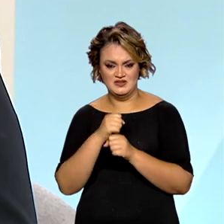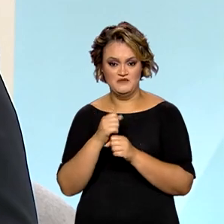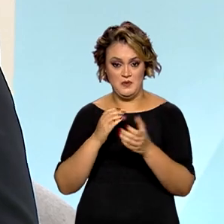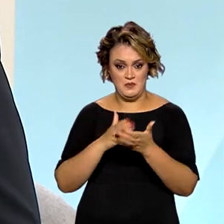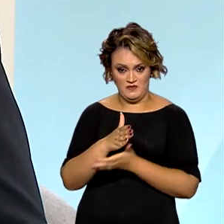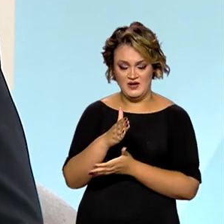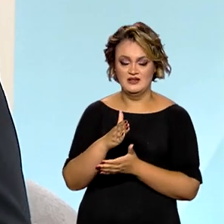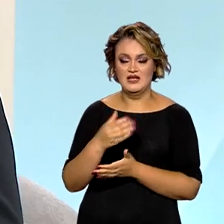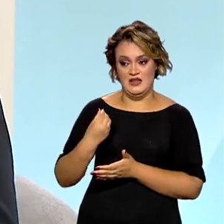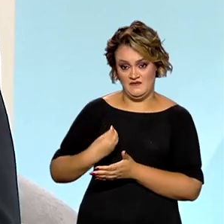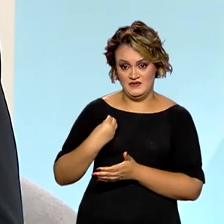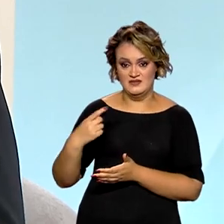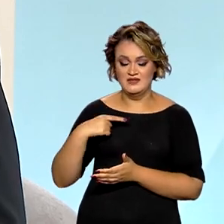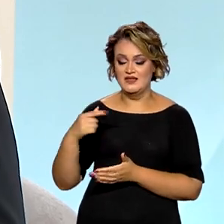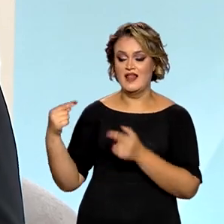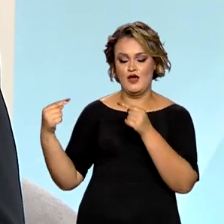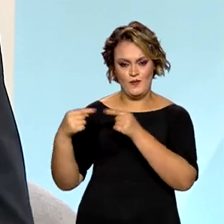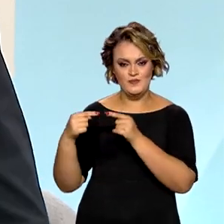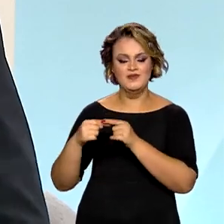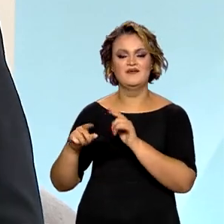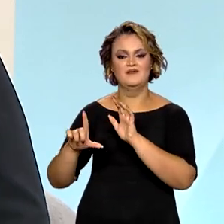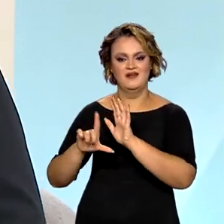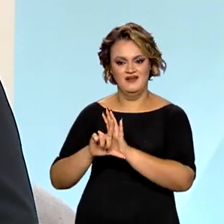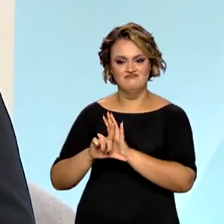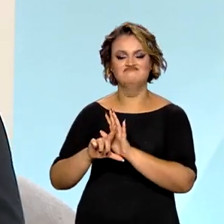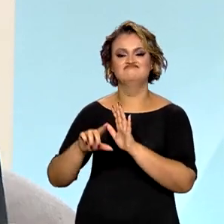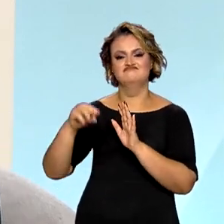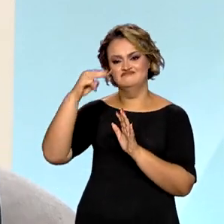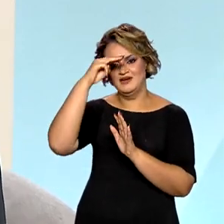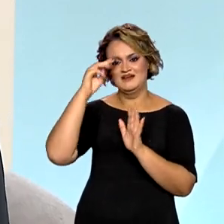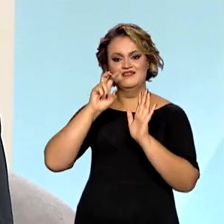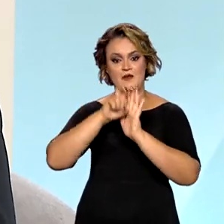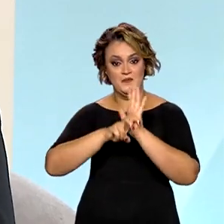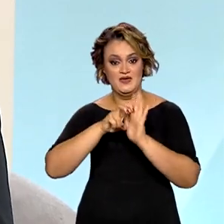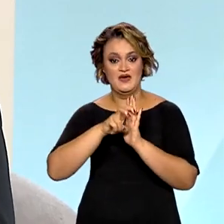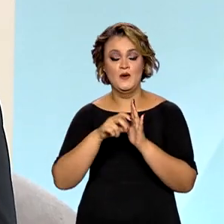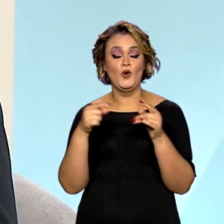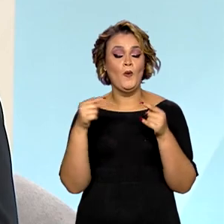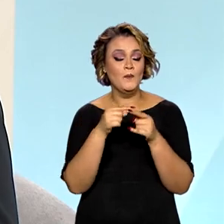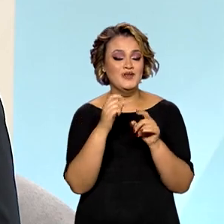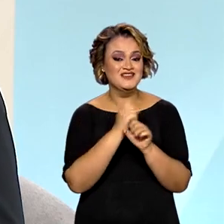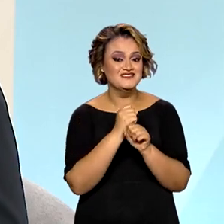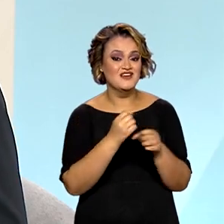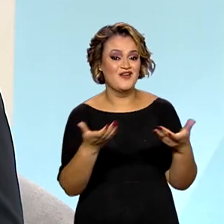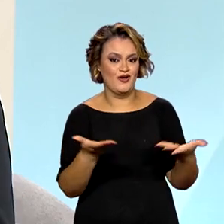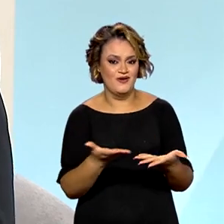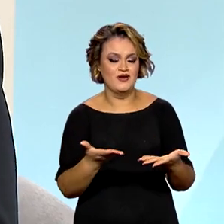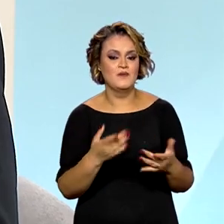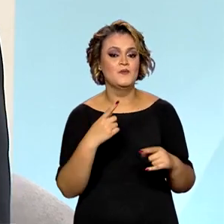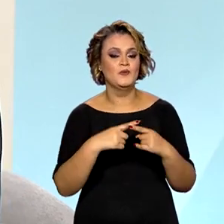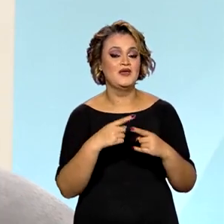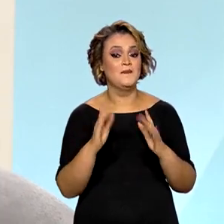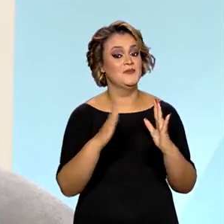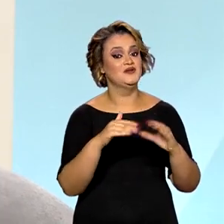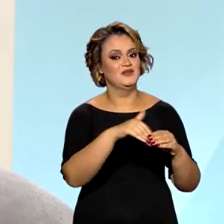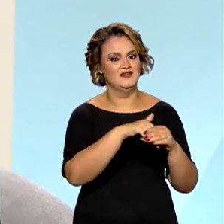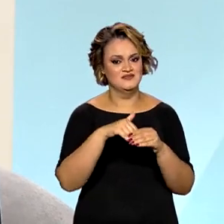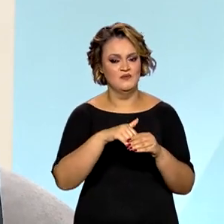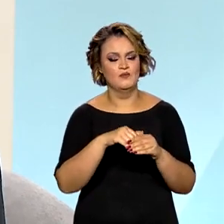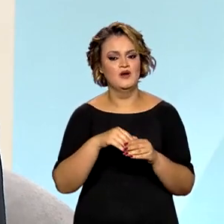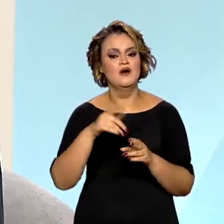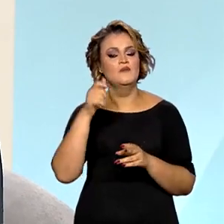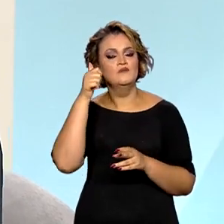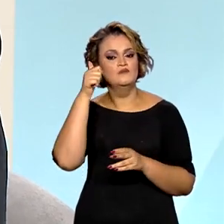em vigor e ela tem sido um grande instrumento para que, nesse ano, um ano eleitoral, as mulheres consigam não apenas estar na política,